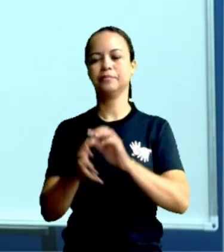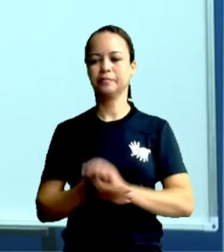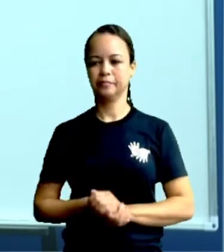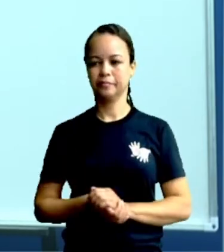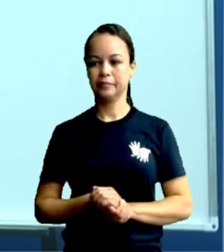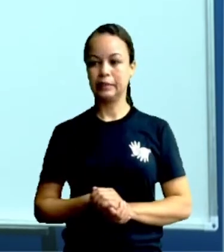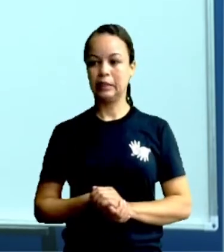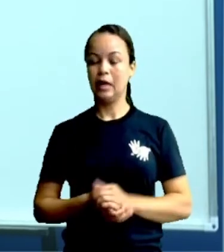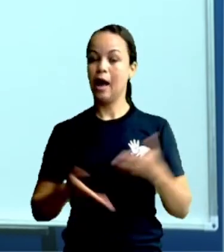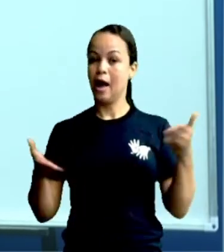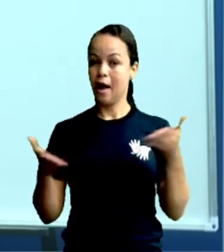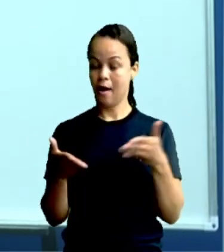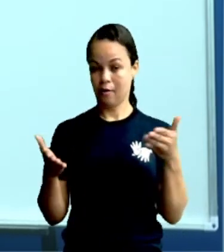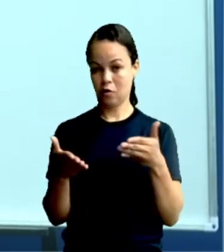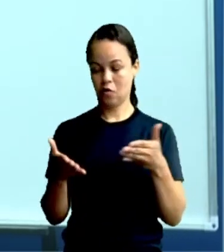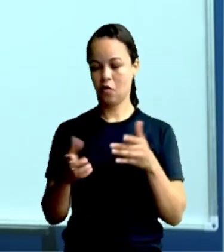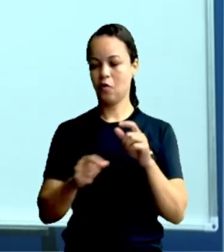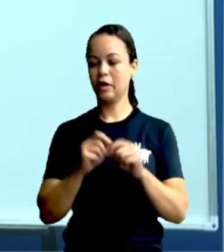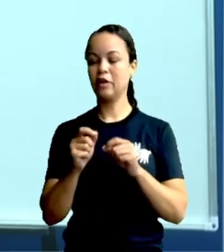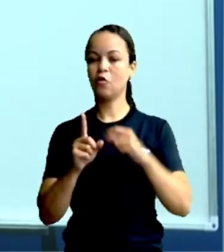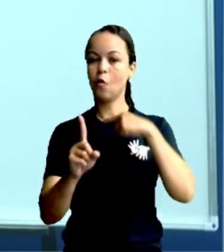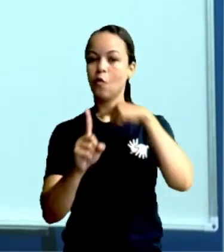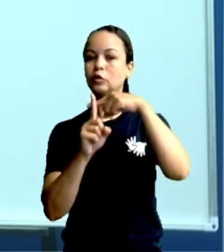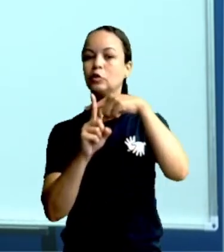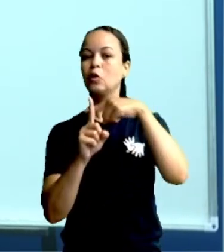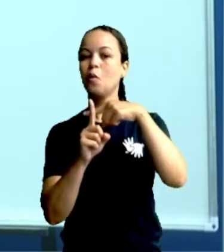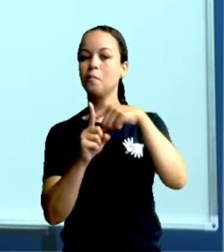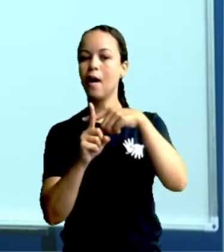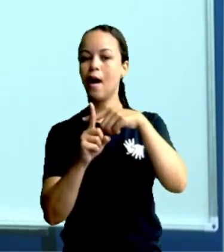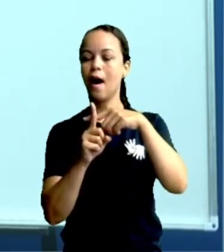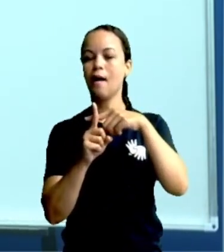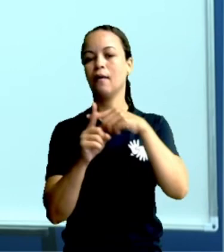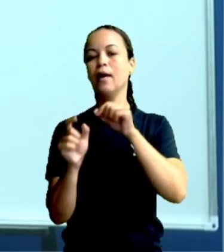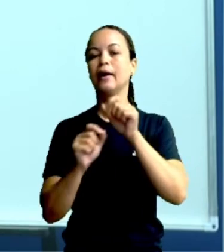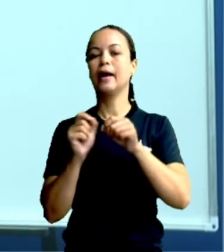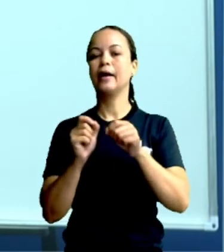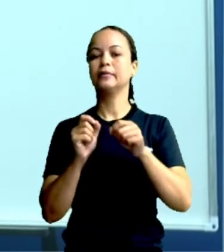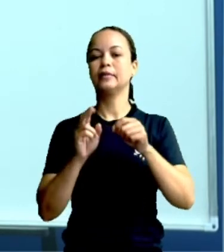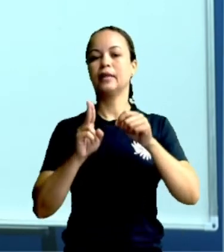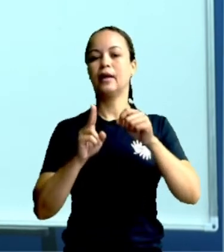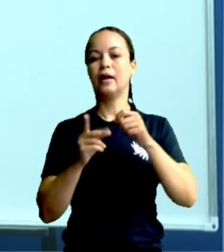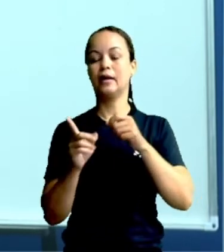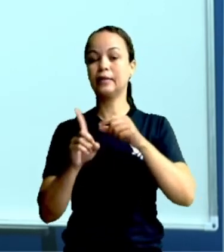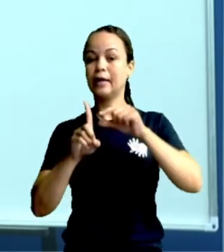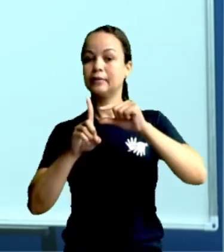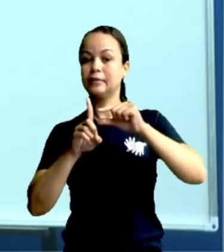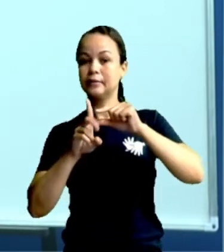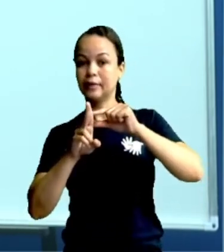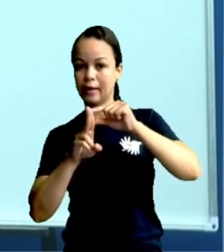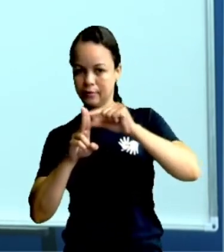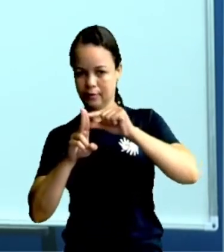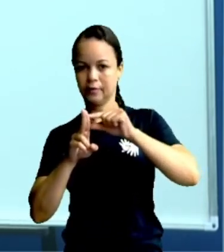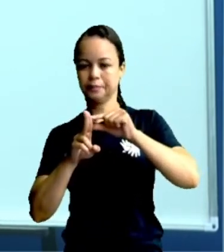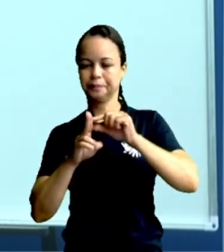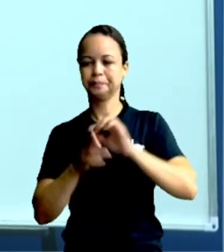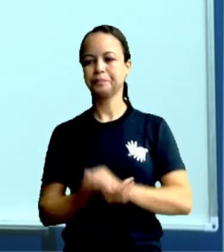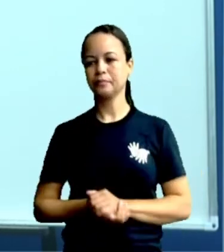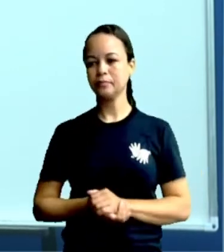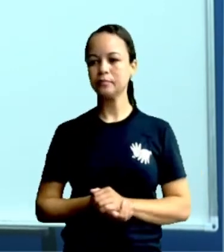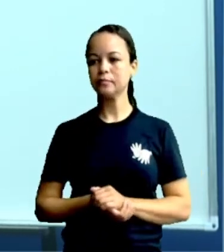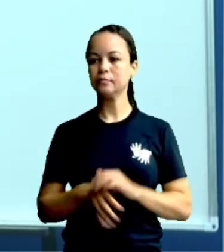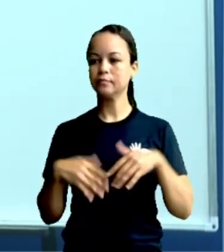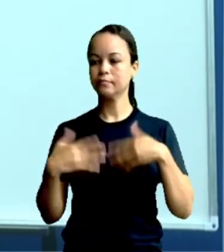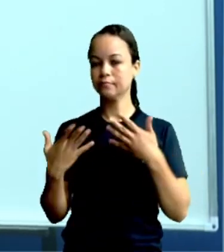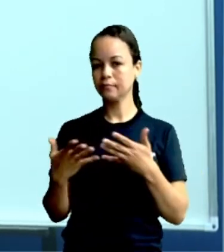E vou, agora, fazer a soma da casa da unidade. Perdão, da casa da dezena. E aqui